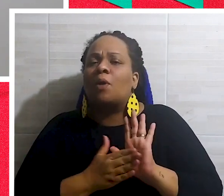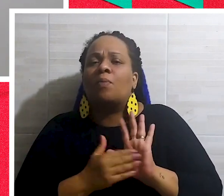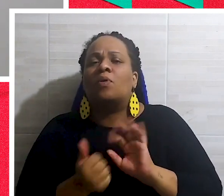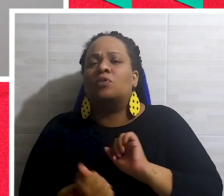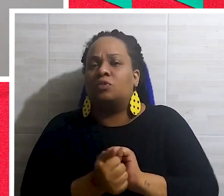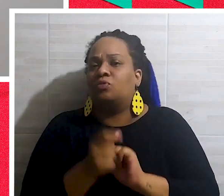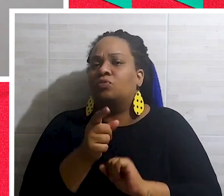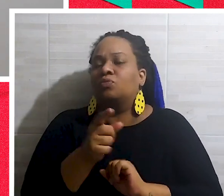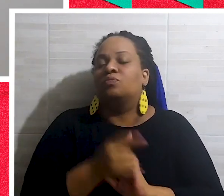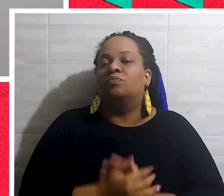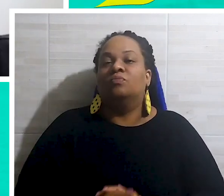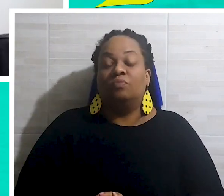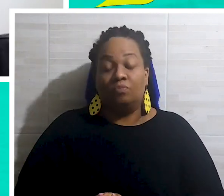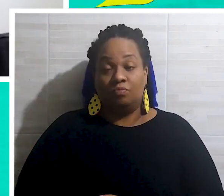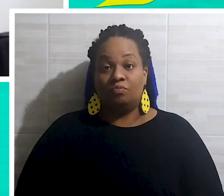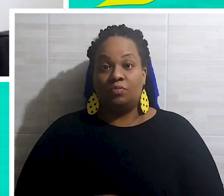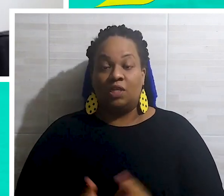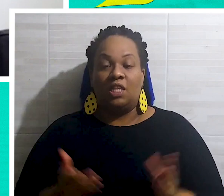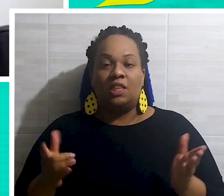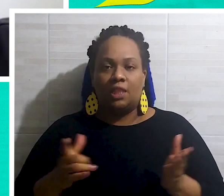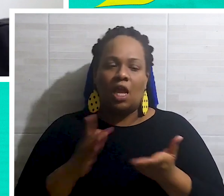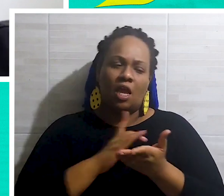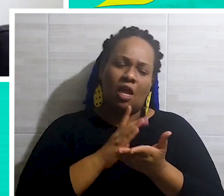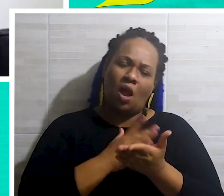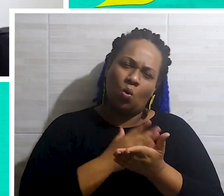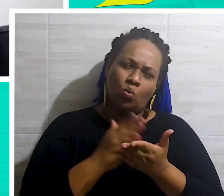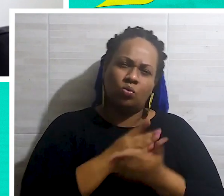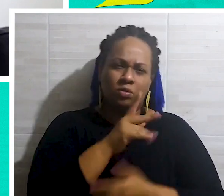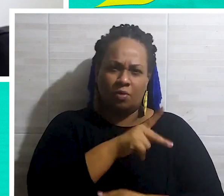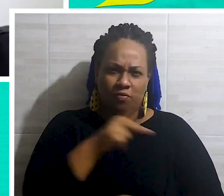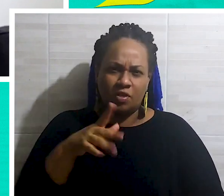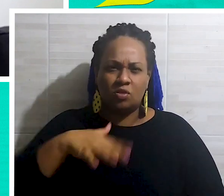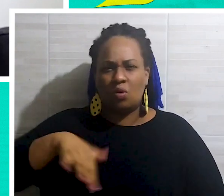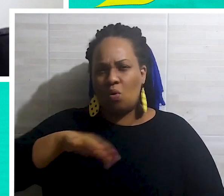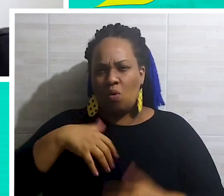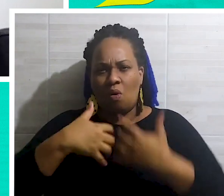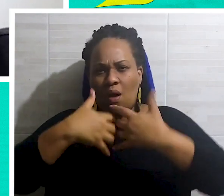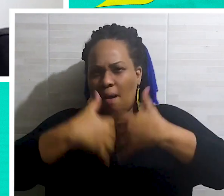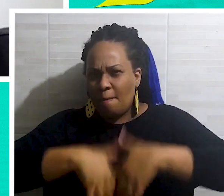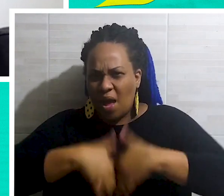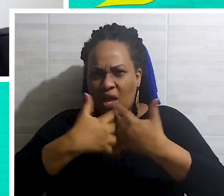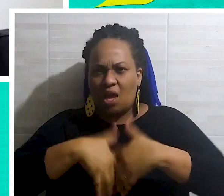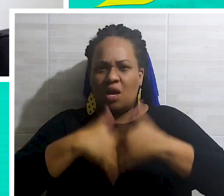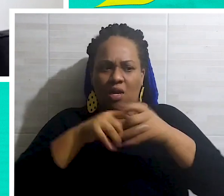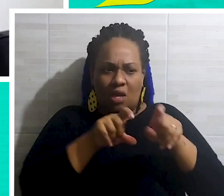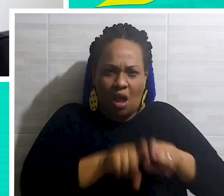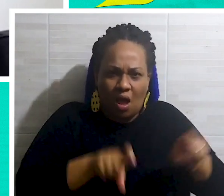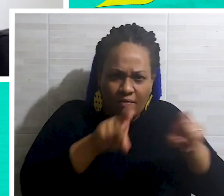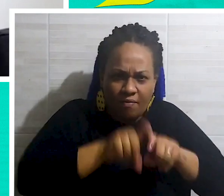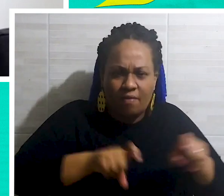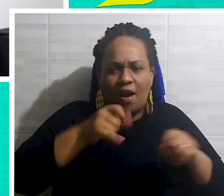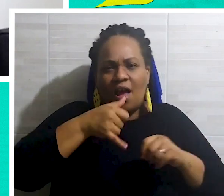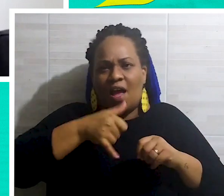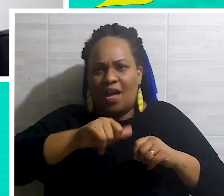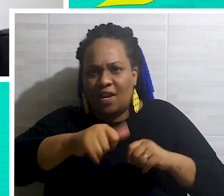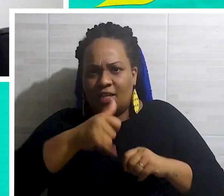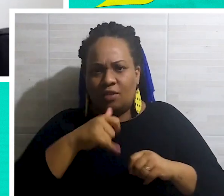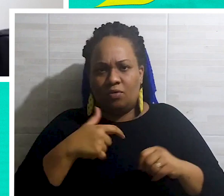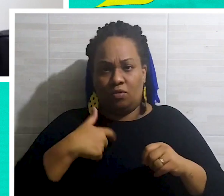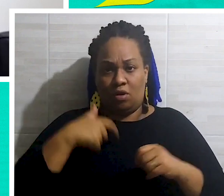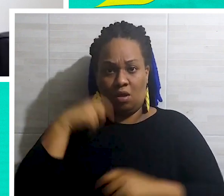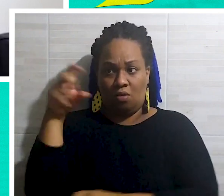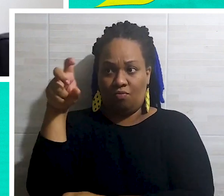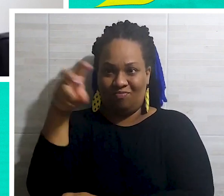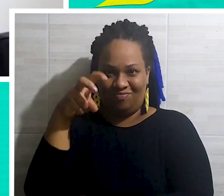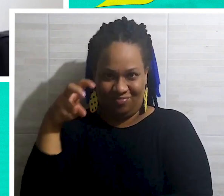à frente da proposta? Nós temos hoje alguns professores, né? Tem gente da área de mecânica, de programação, de